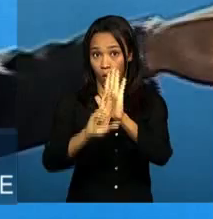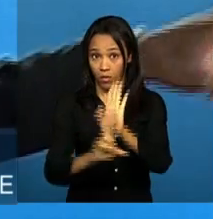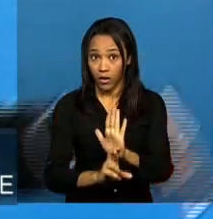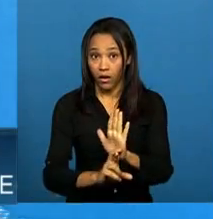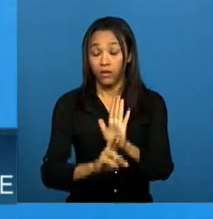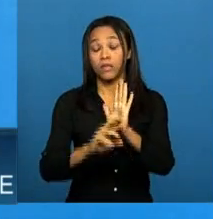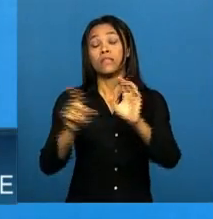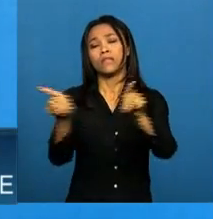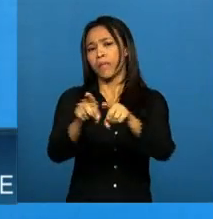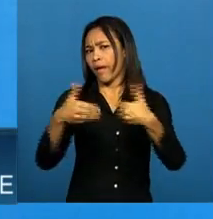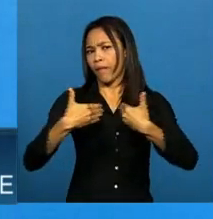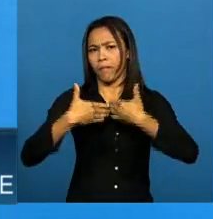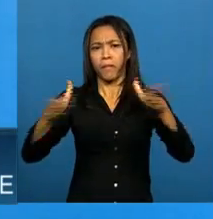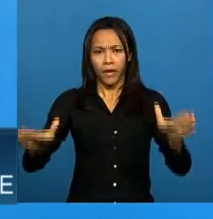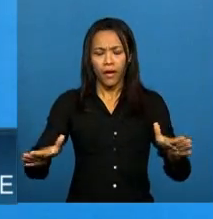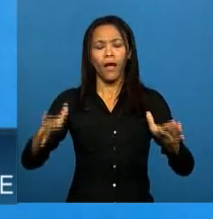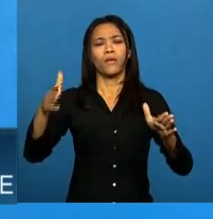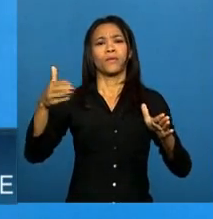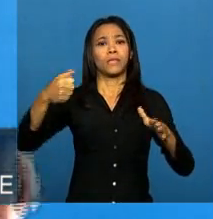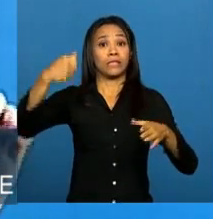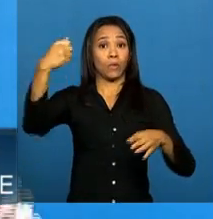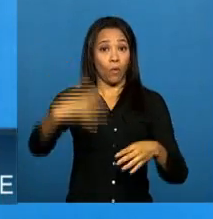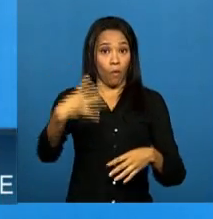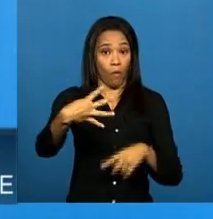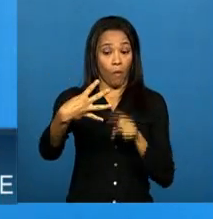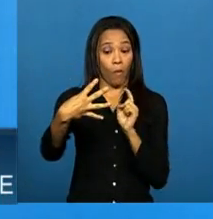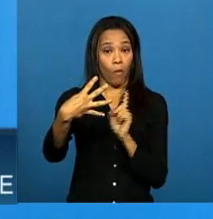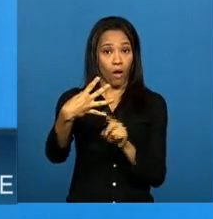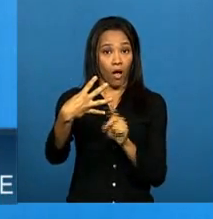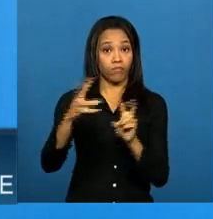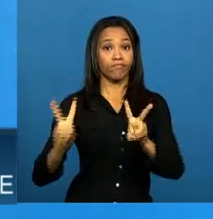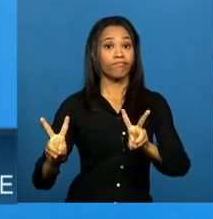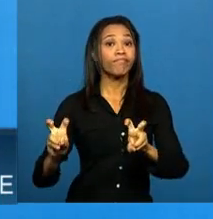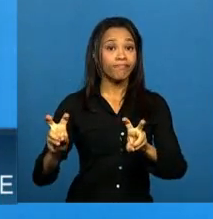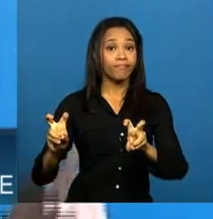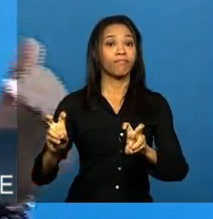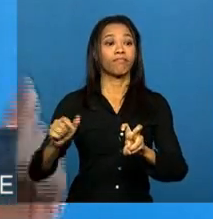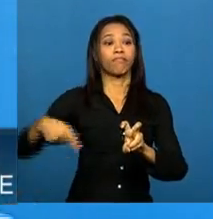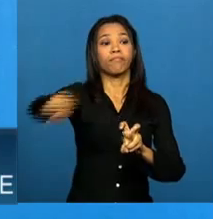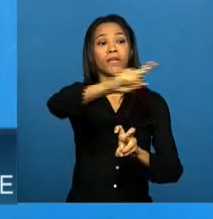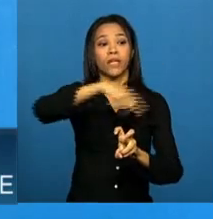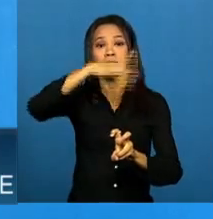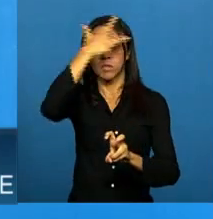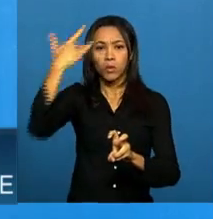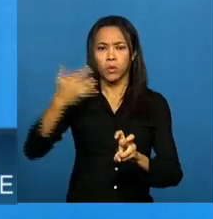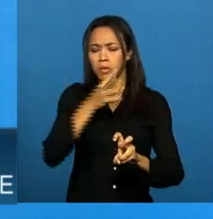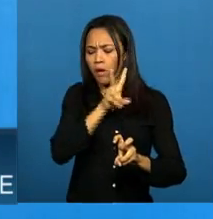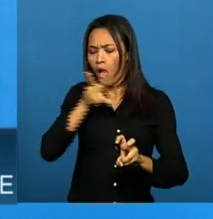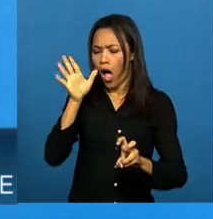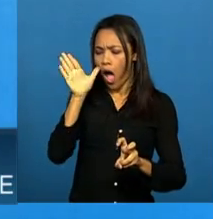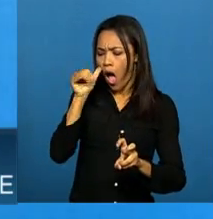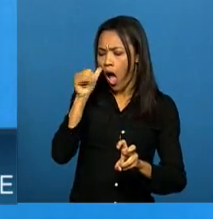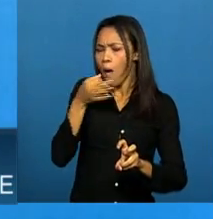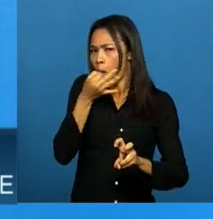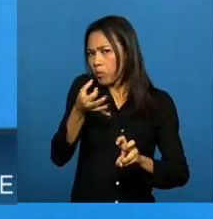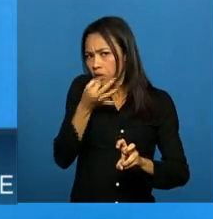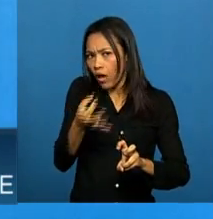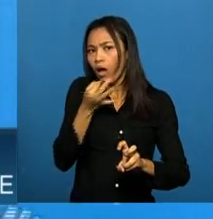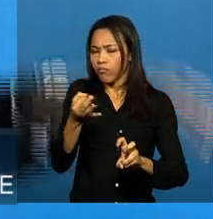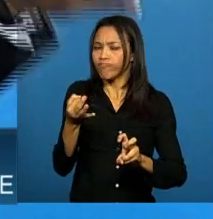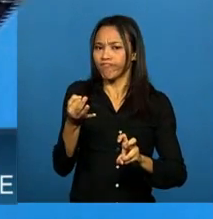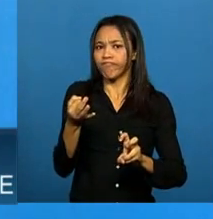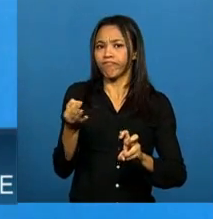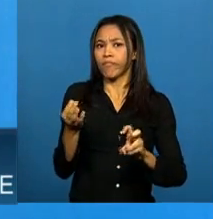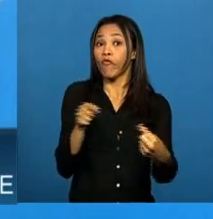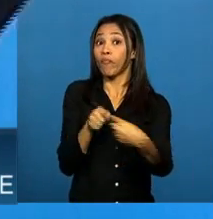Também é aberto, então, este quarto eixo para que a população possa opinar sobre esses temas.